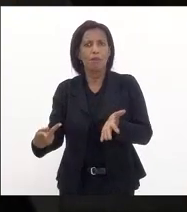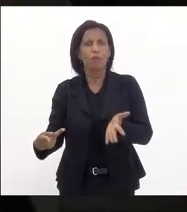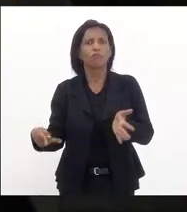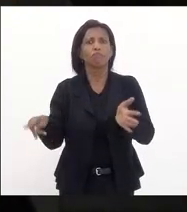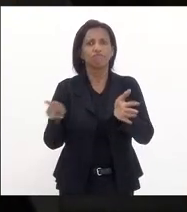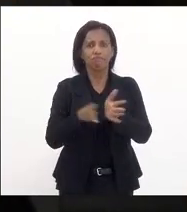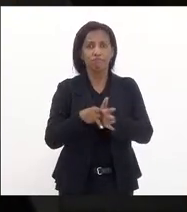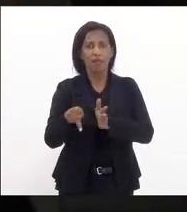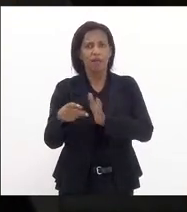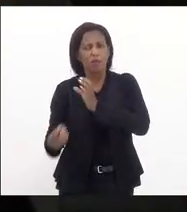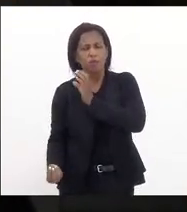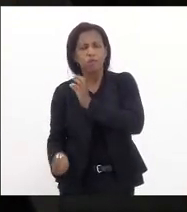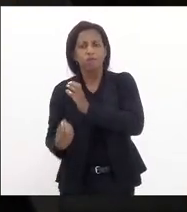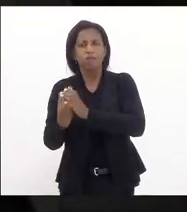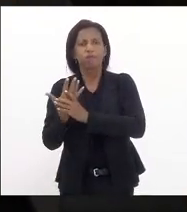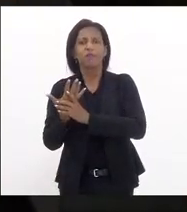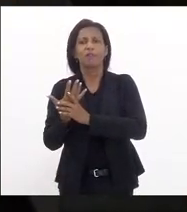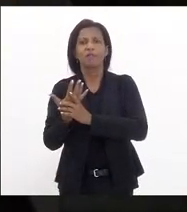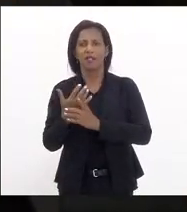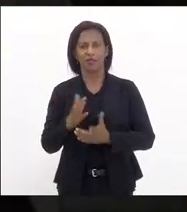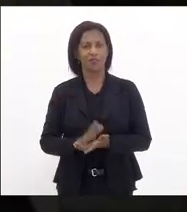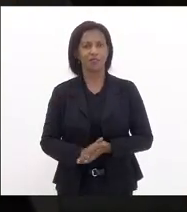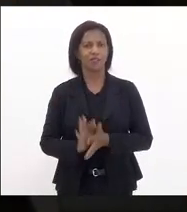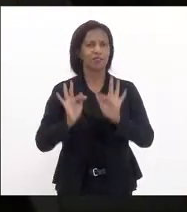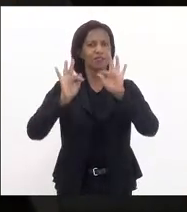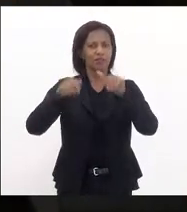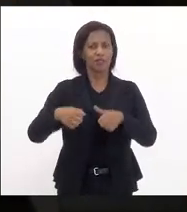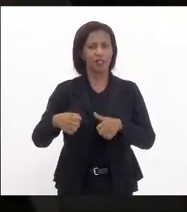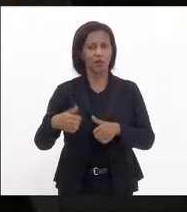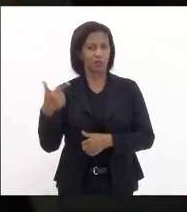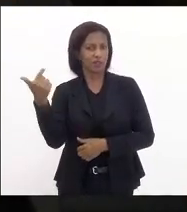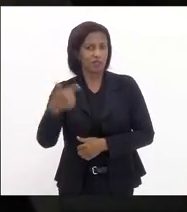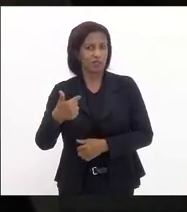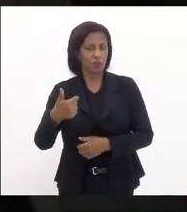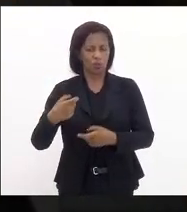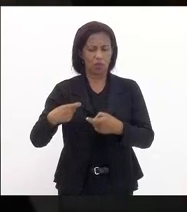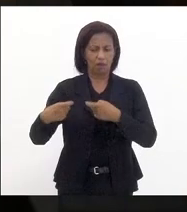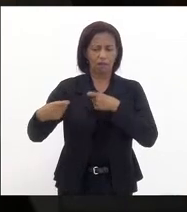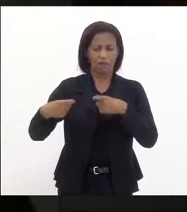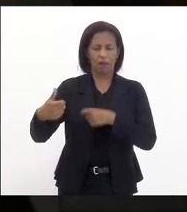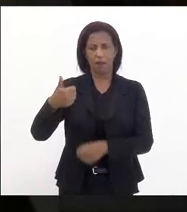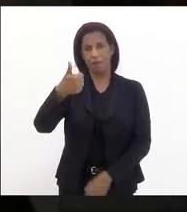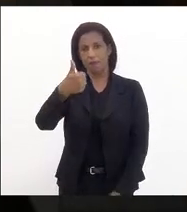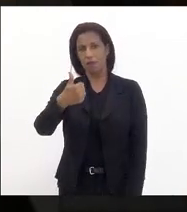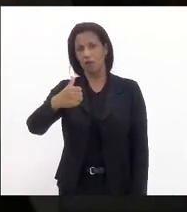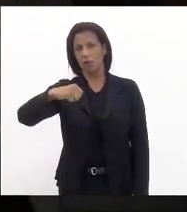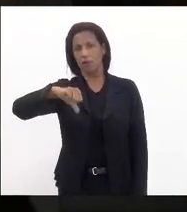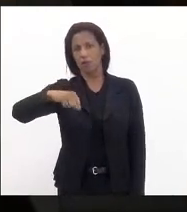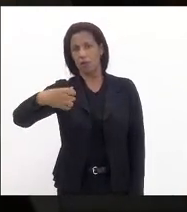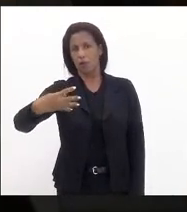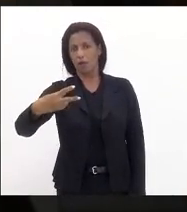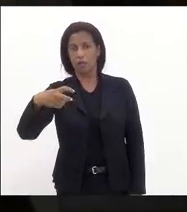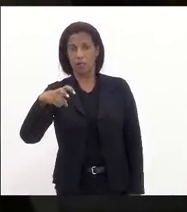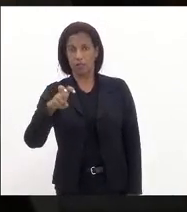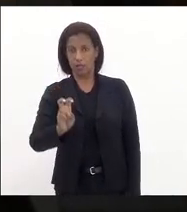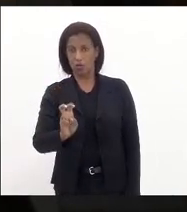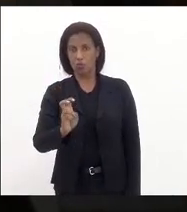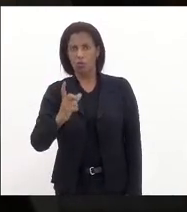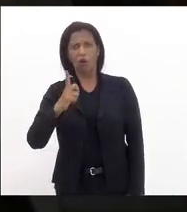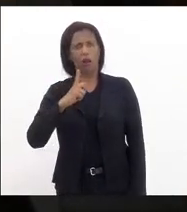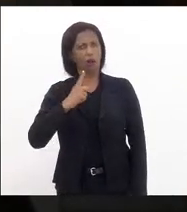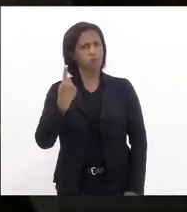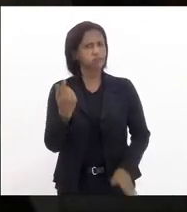surgimento naquela altura logo depois do final da Segunda Guerra em 45 tinha como propósito